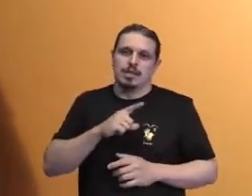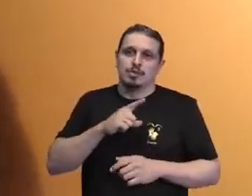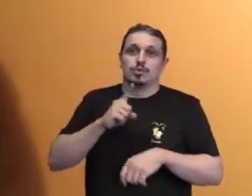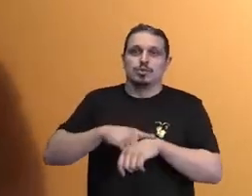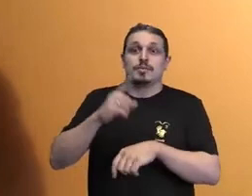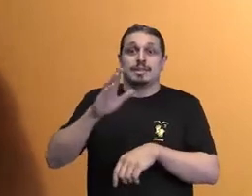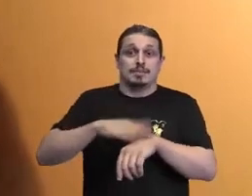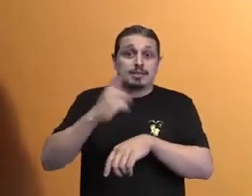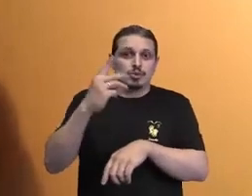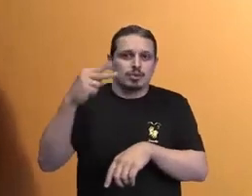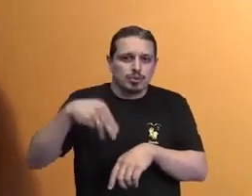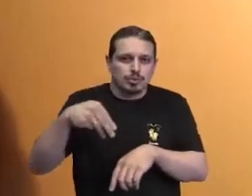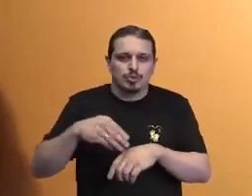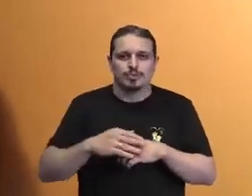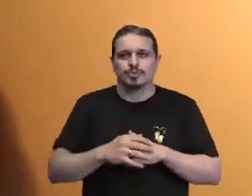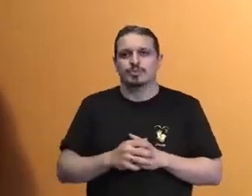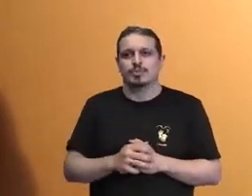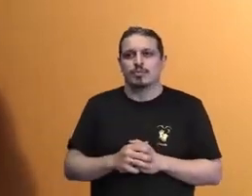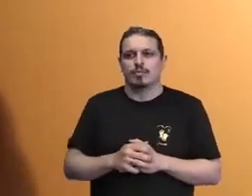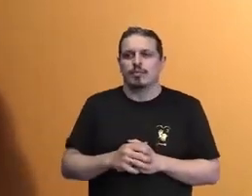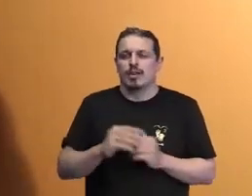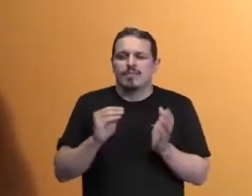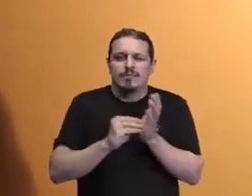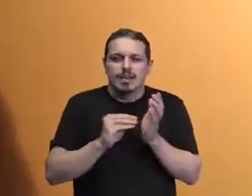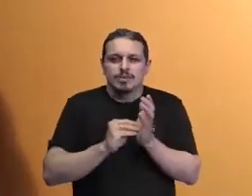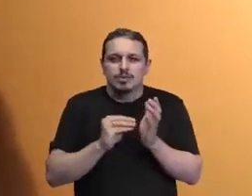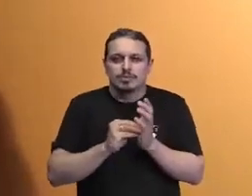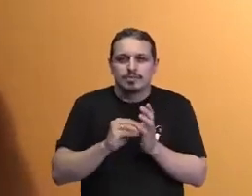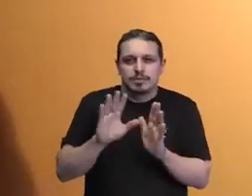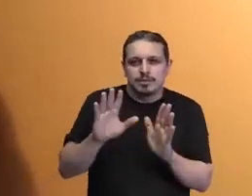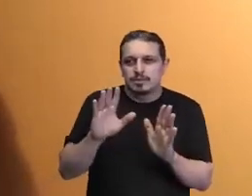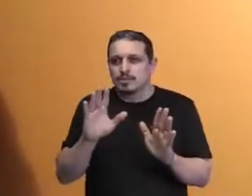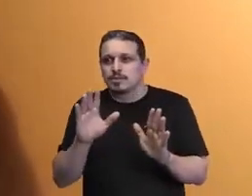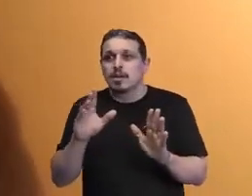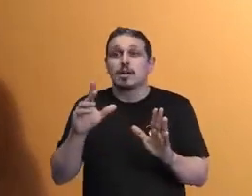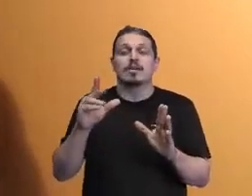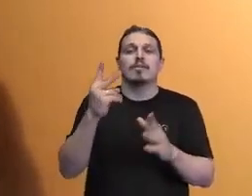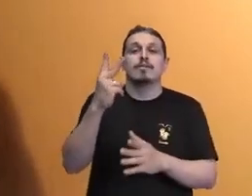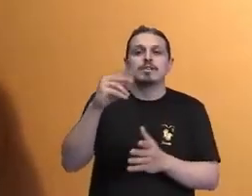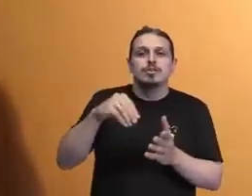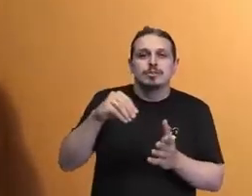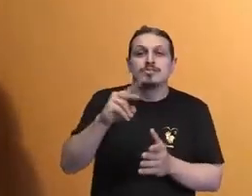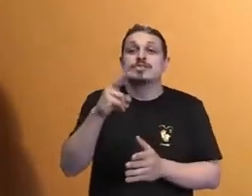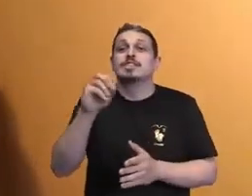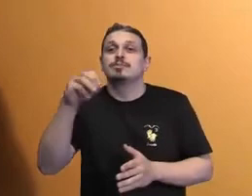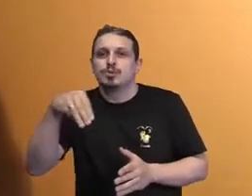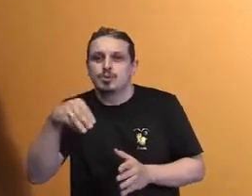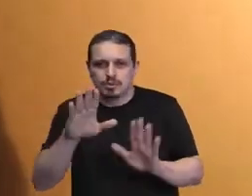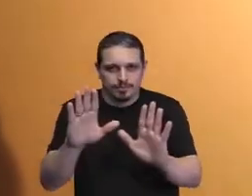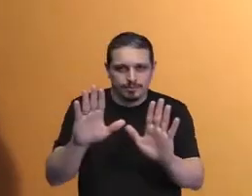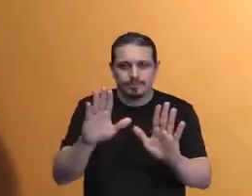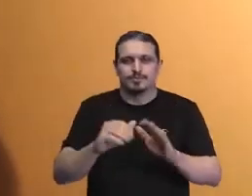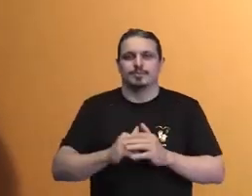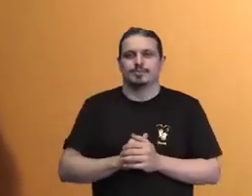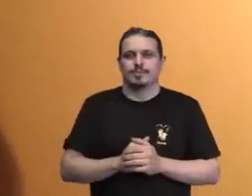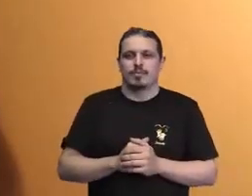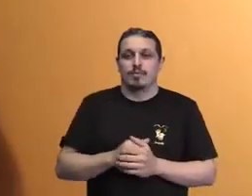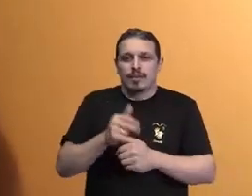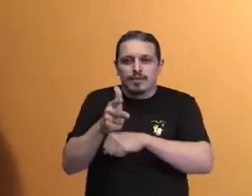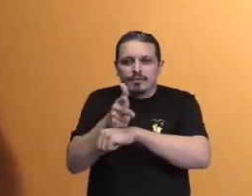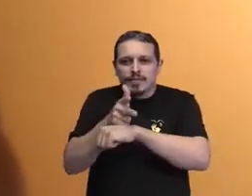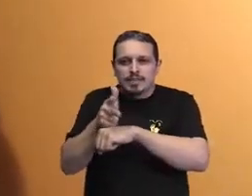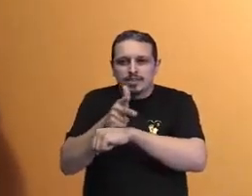20, ao pensar que se mudar é complicado, acomodar é perecer. A cena mais forte para mim no E.T.